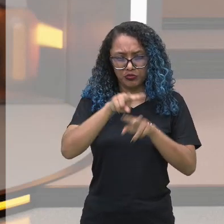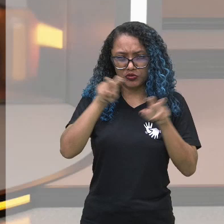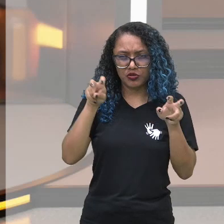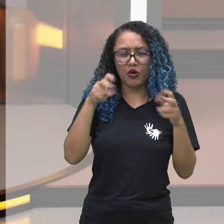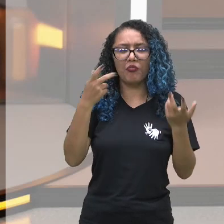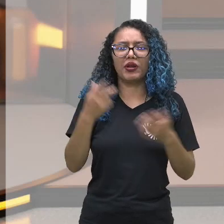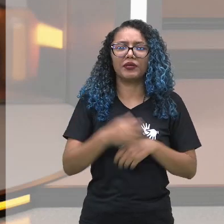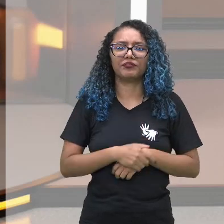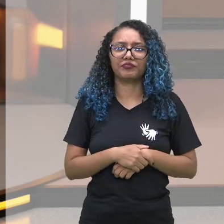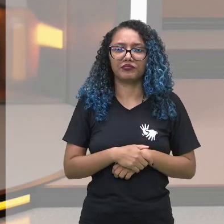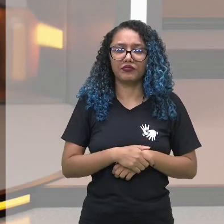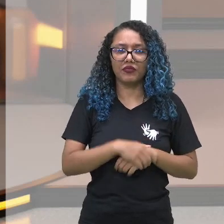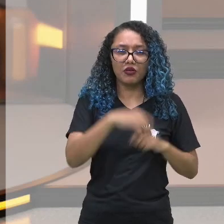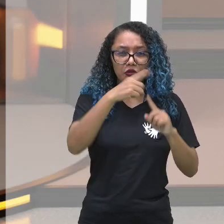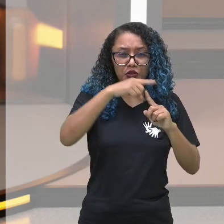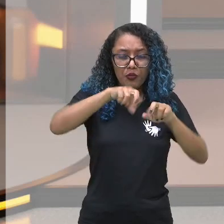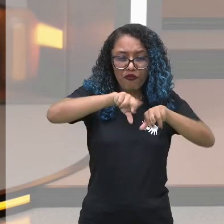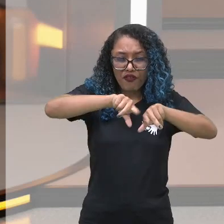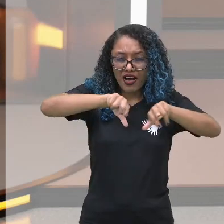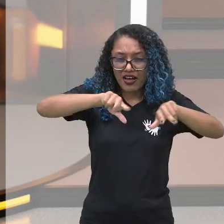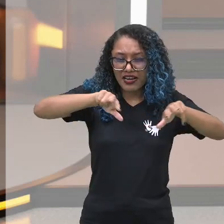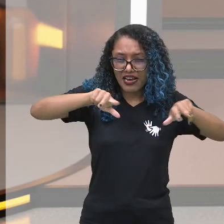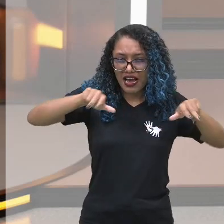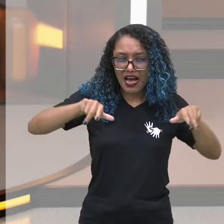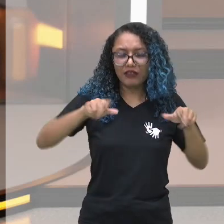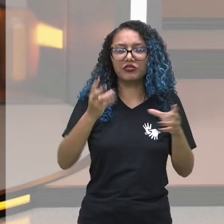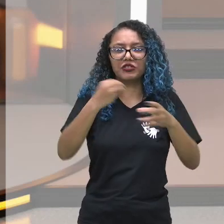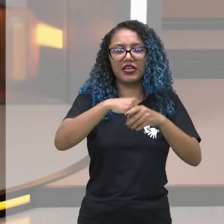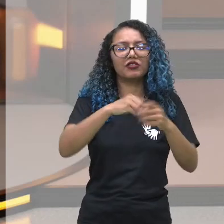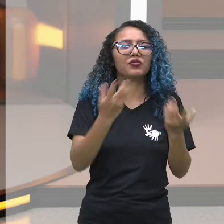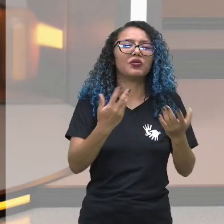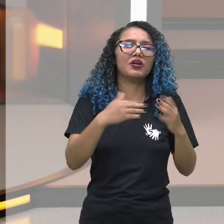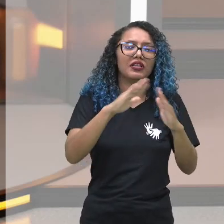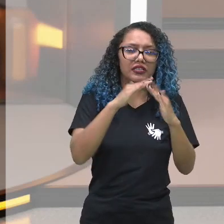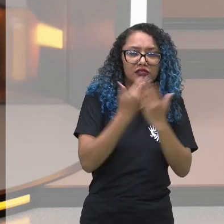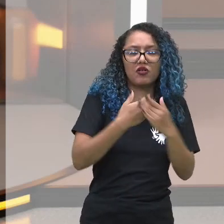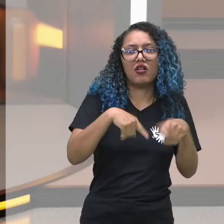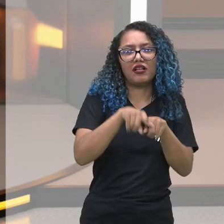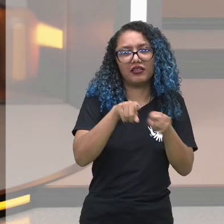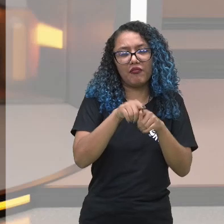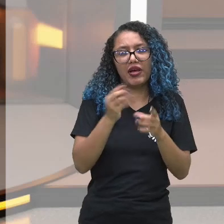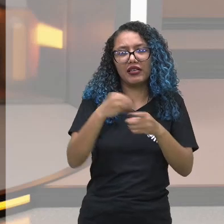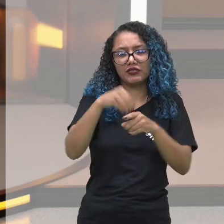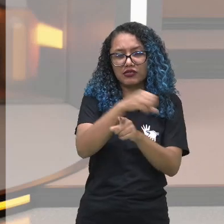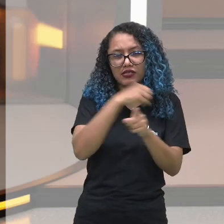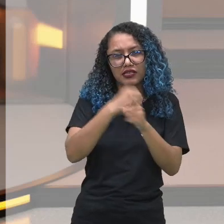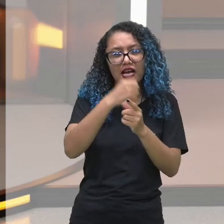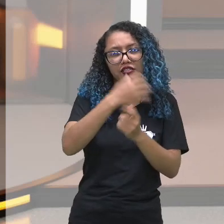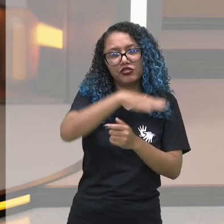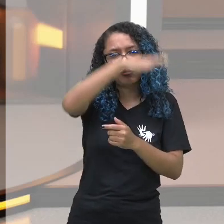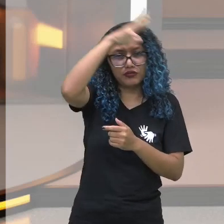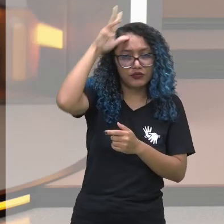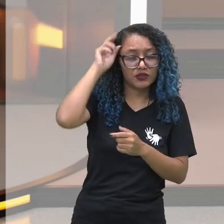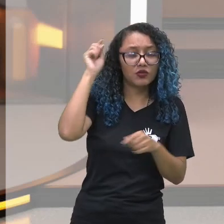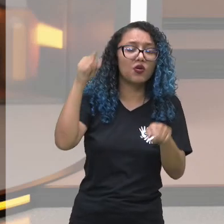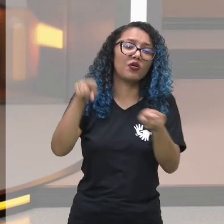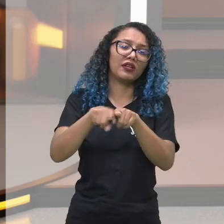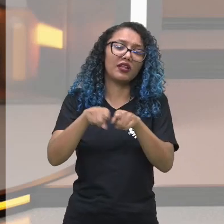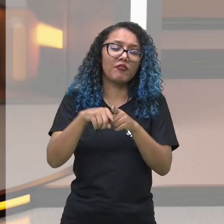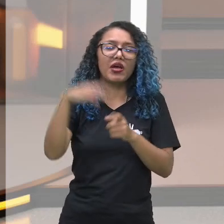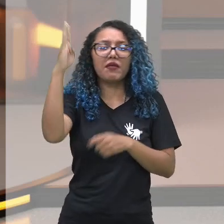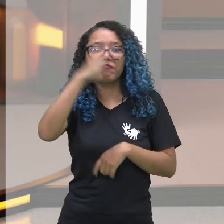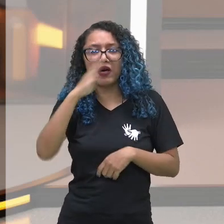diferentes presenças na escola e na própria sociedade amazonense, sociedade brasileira e a